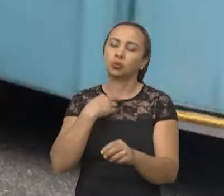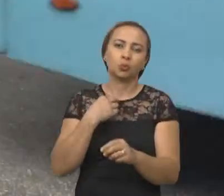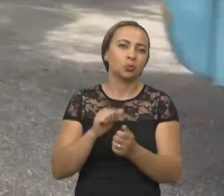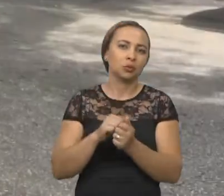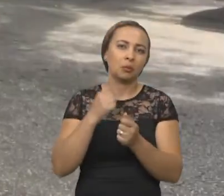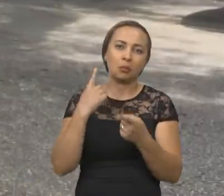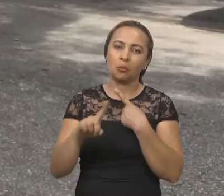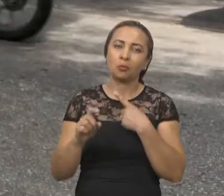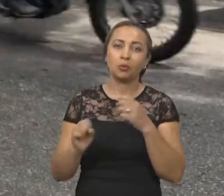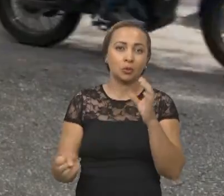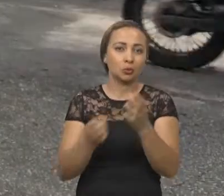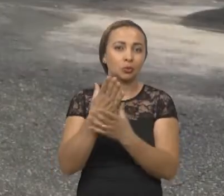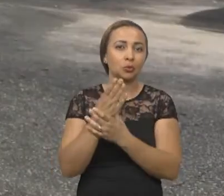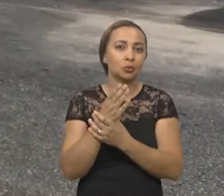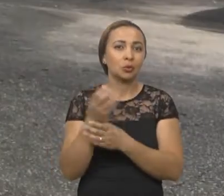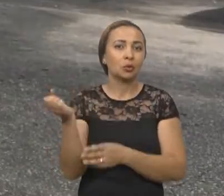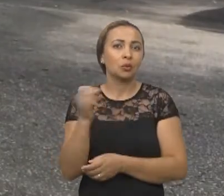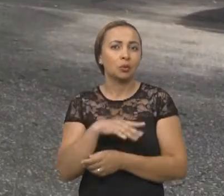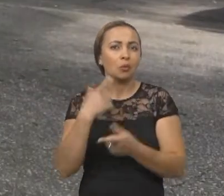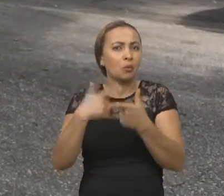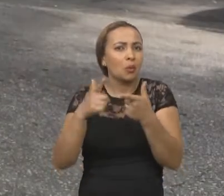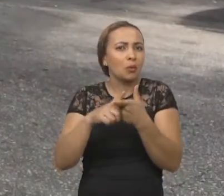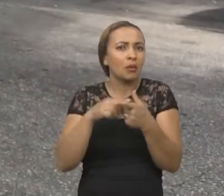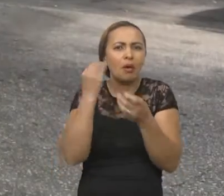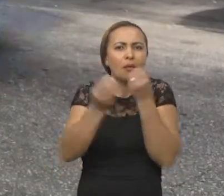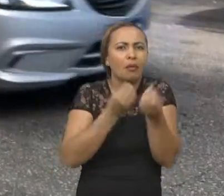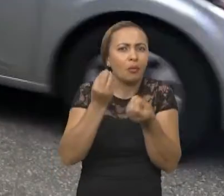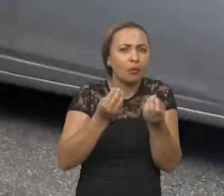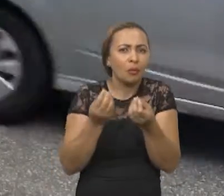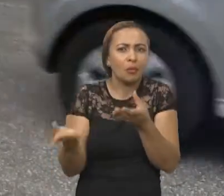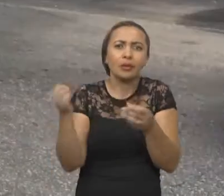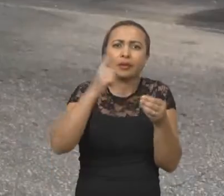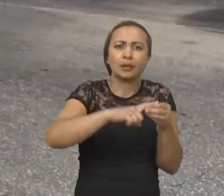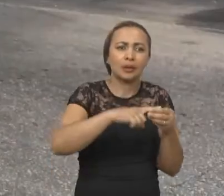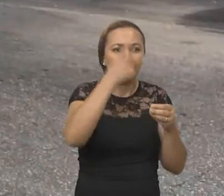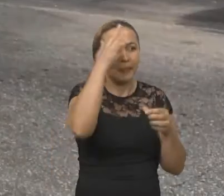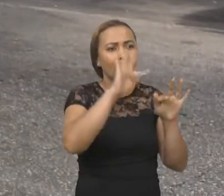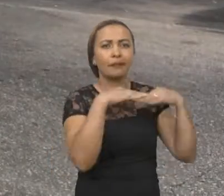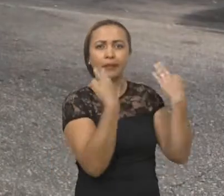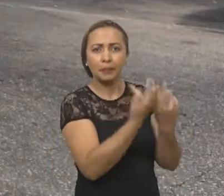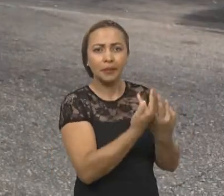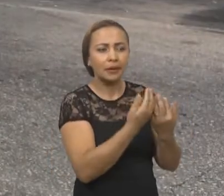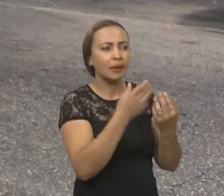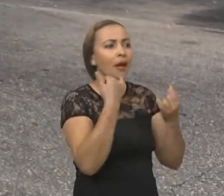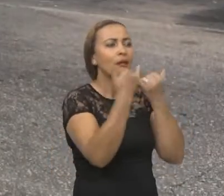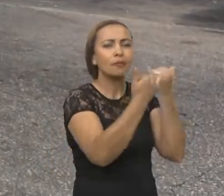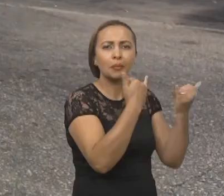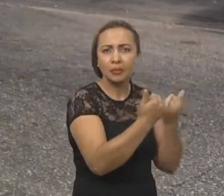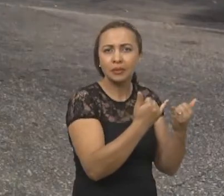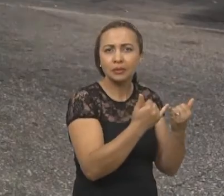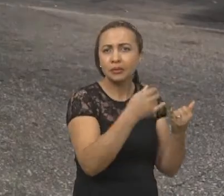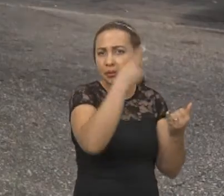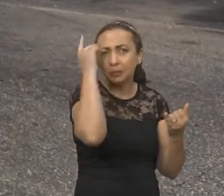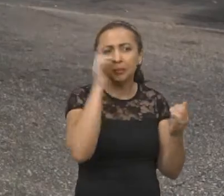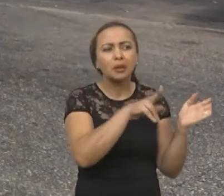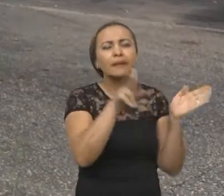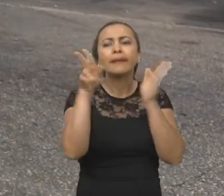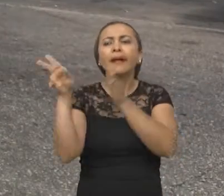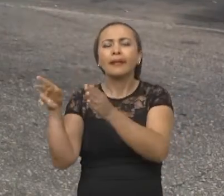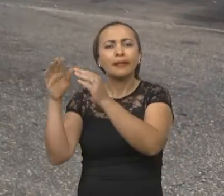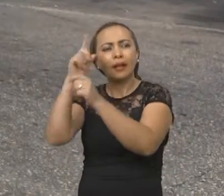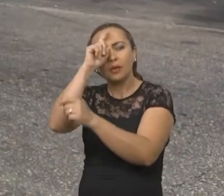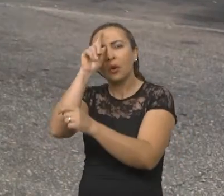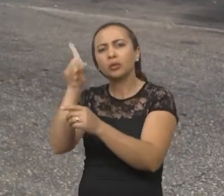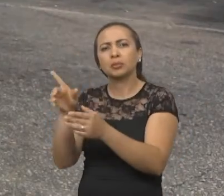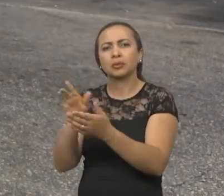pacientes internados. Surgiu, então, um novo problema. Como trazer para as famílias aqui fora notícias dos que